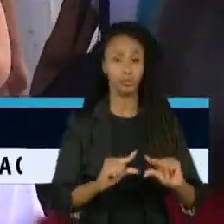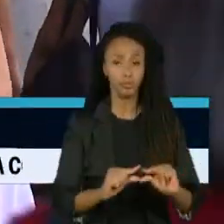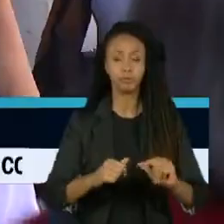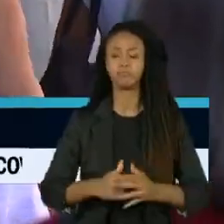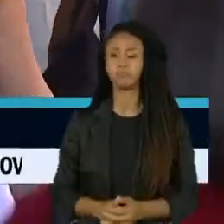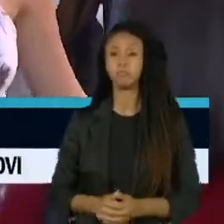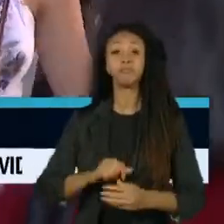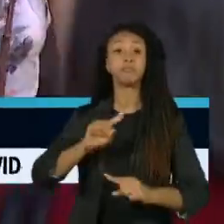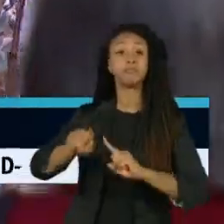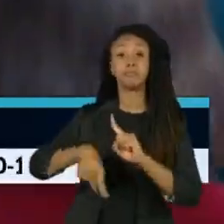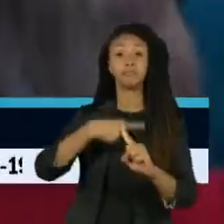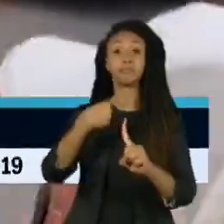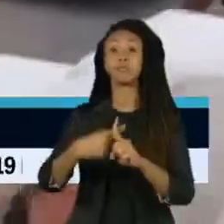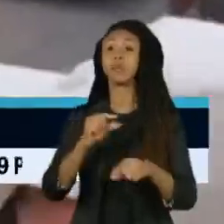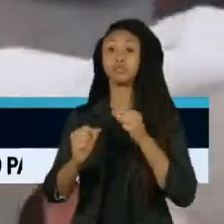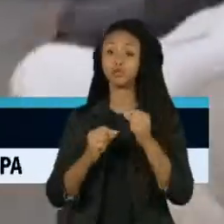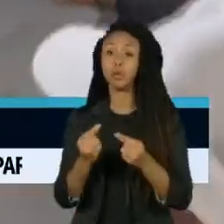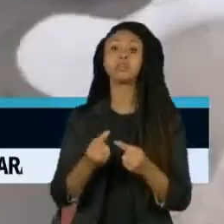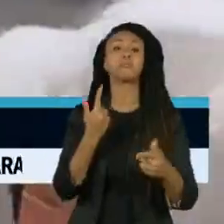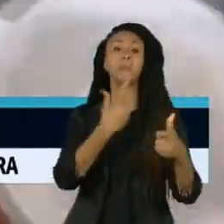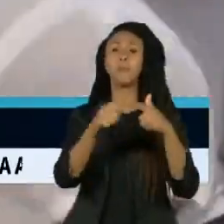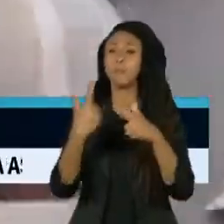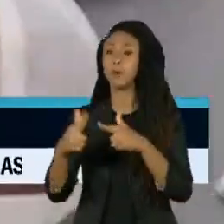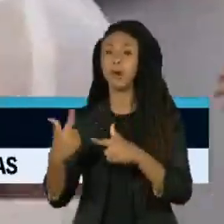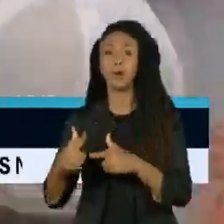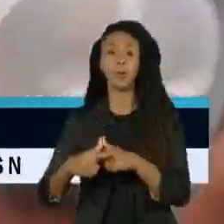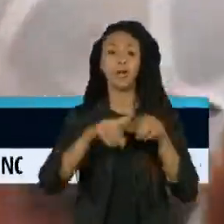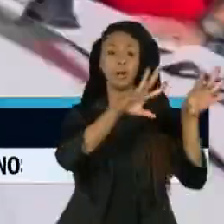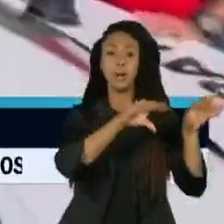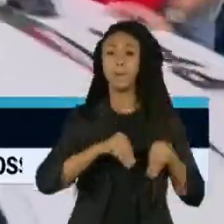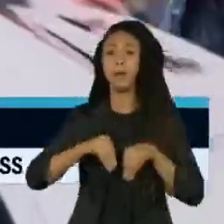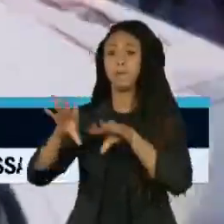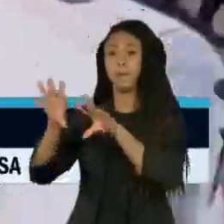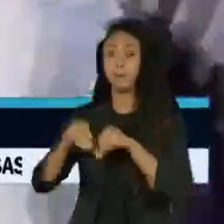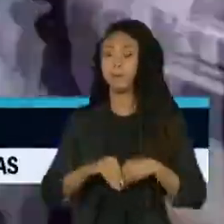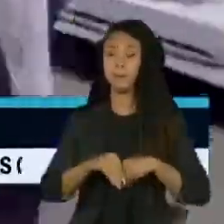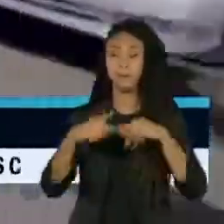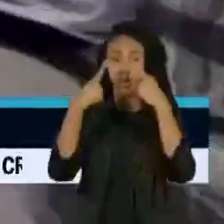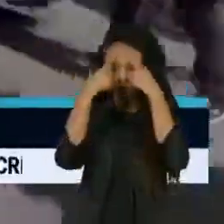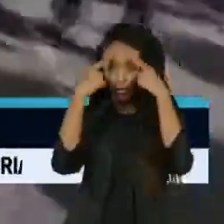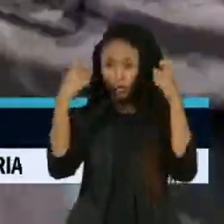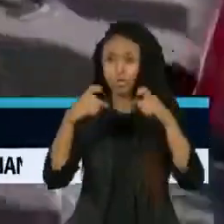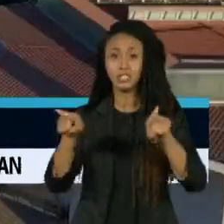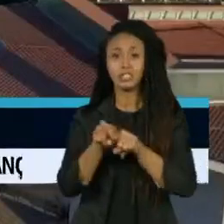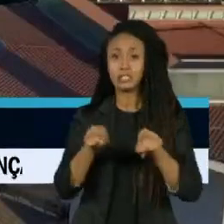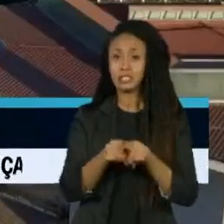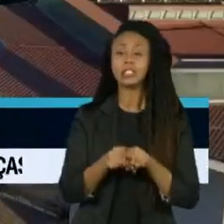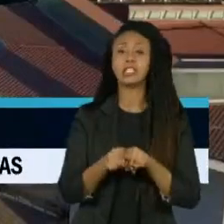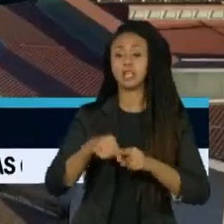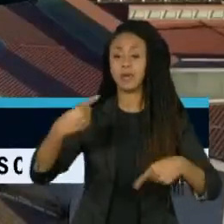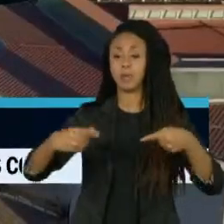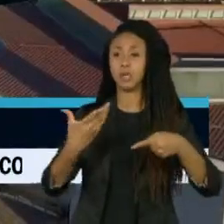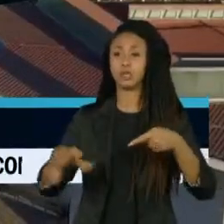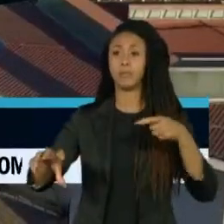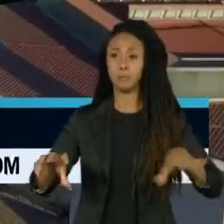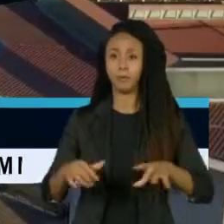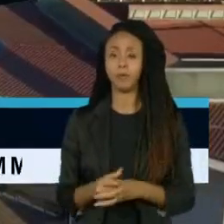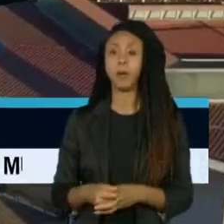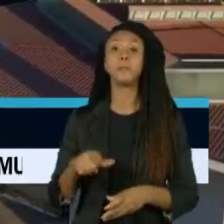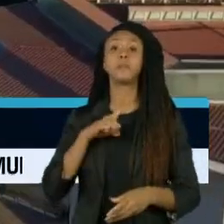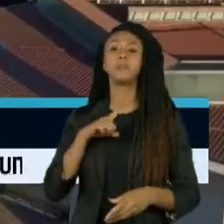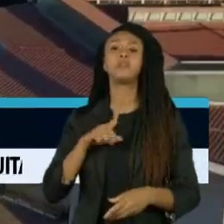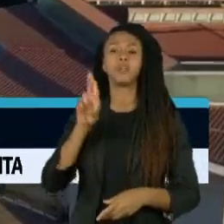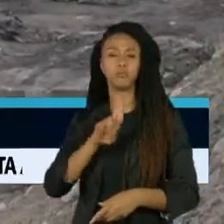Somam-se ainda a uma crise migratória, protestos sociais, violência e polarização política. Estudo da Universidade